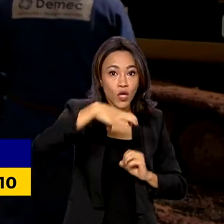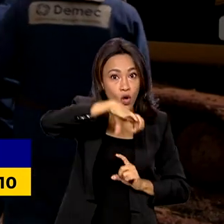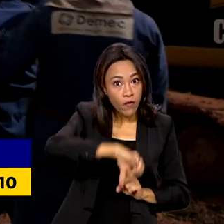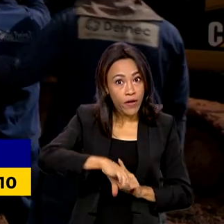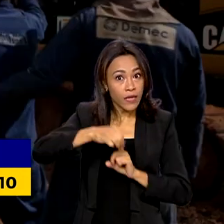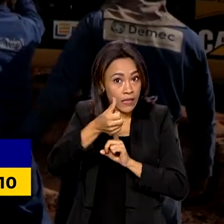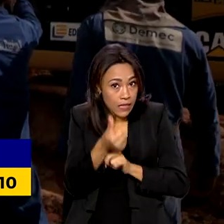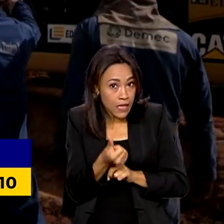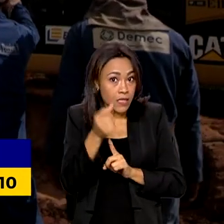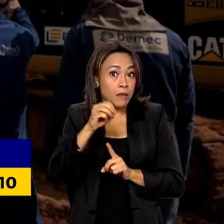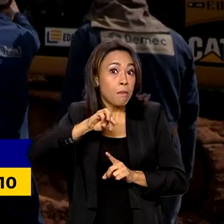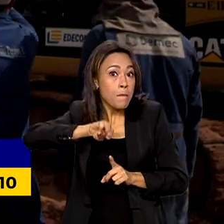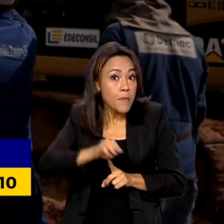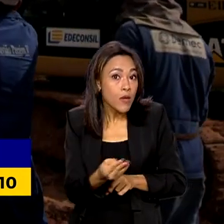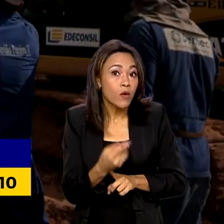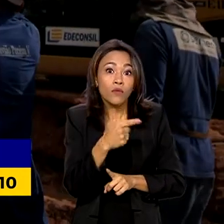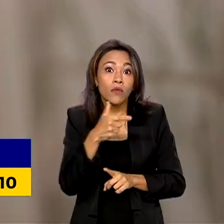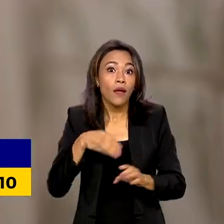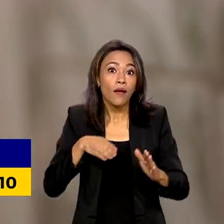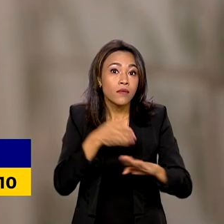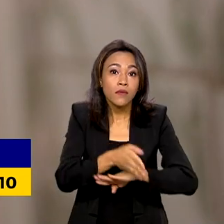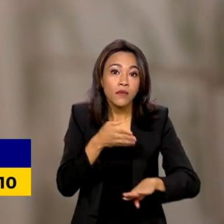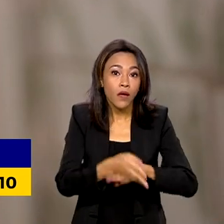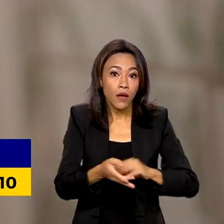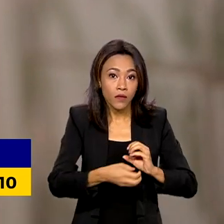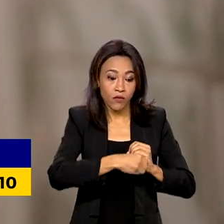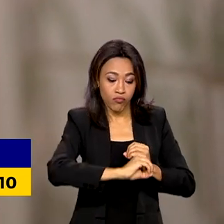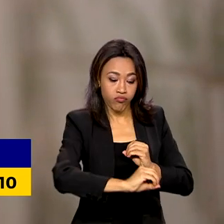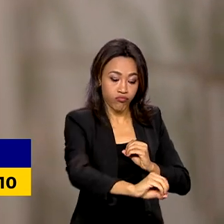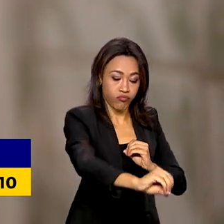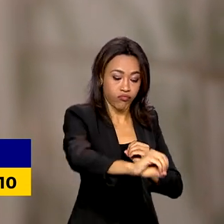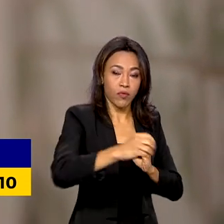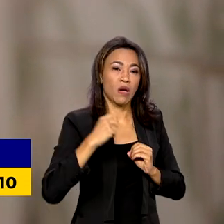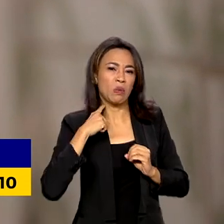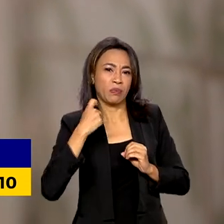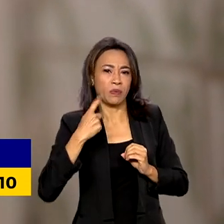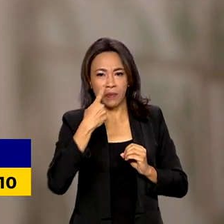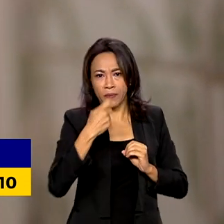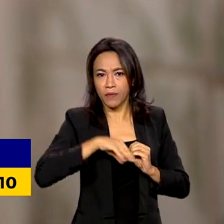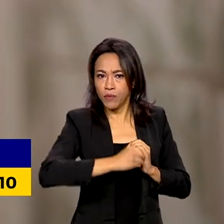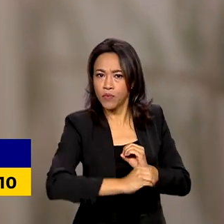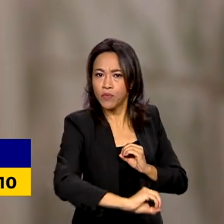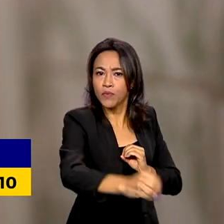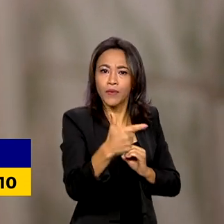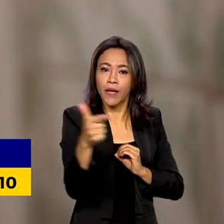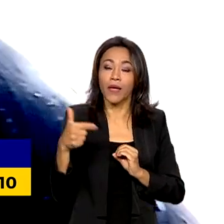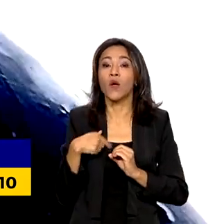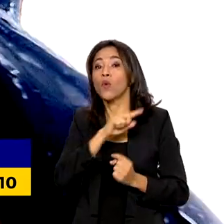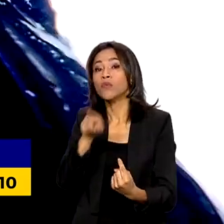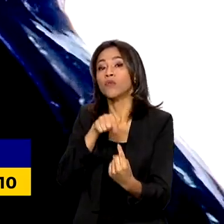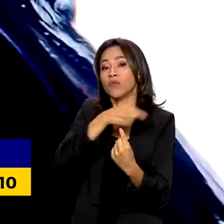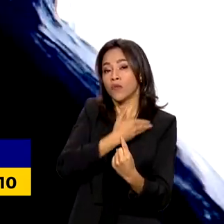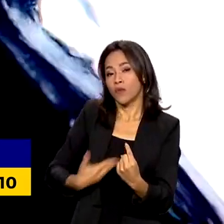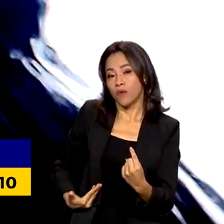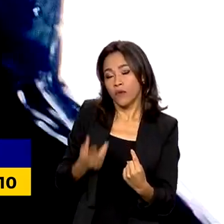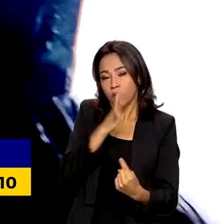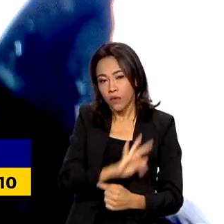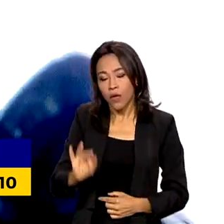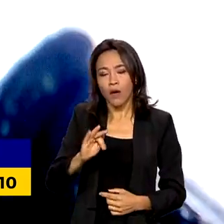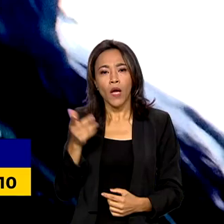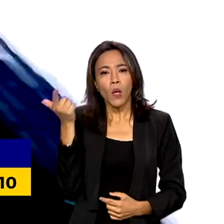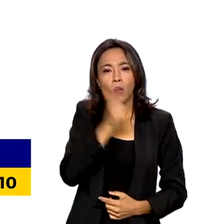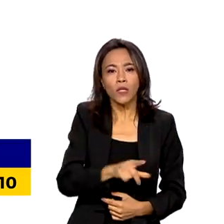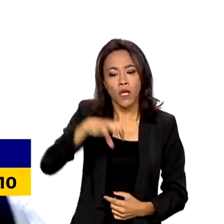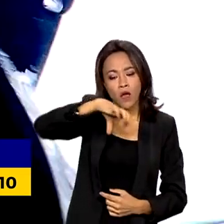estão sem acesso a esgoto. O objetivo do governo federal é alcançar 99% das pessoas